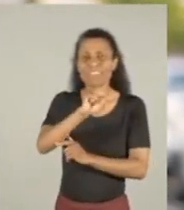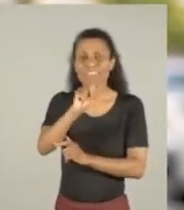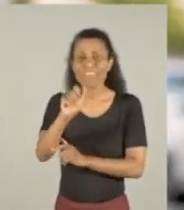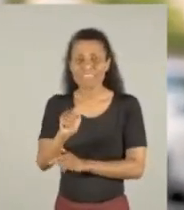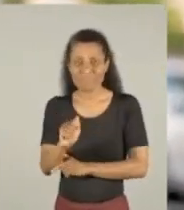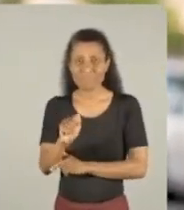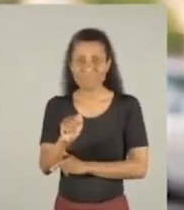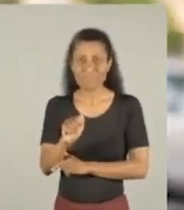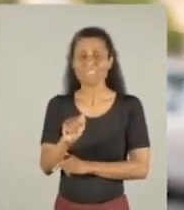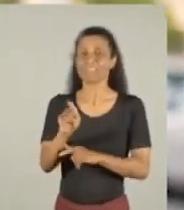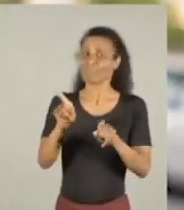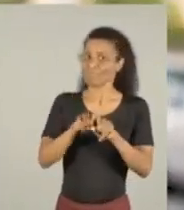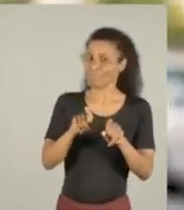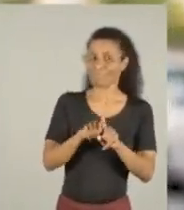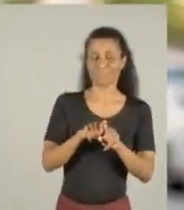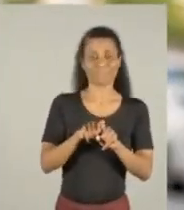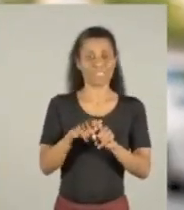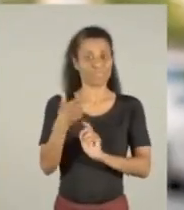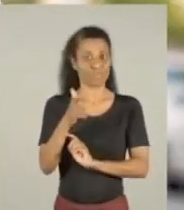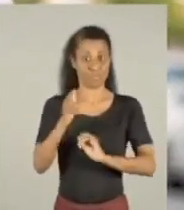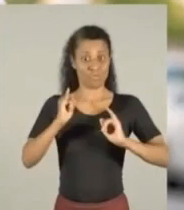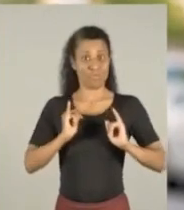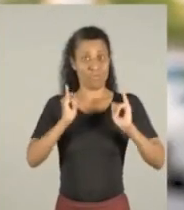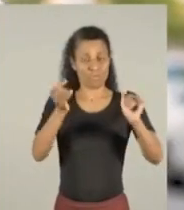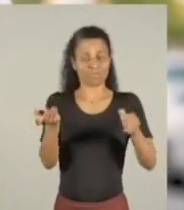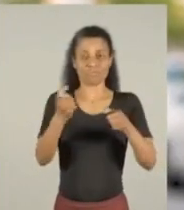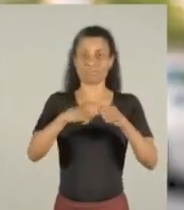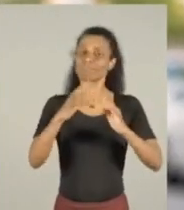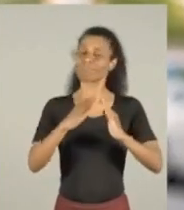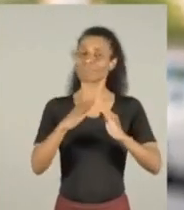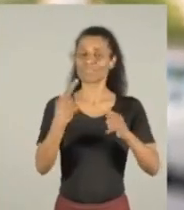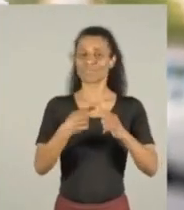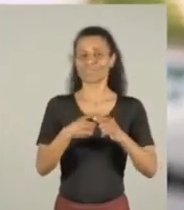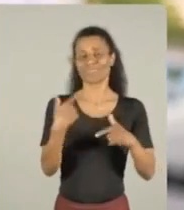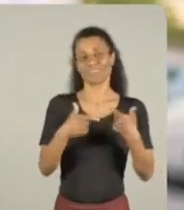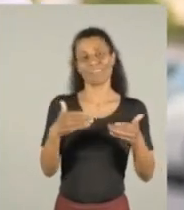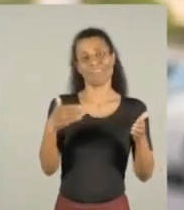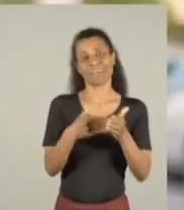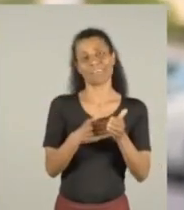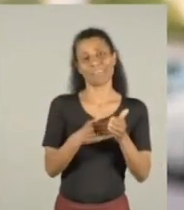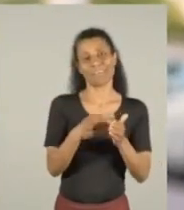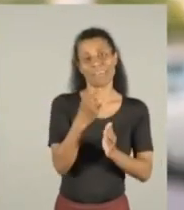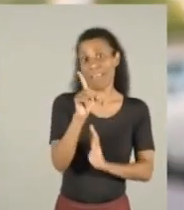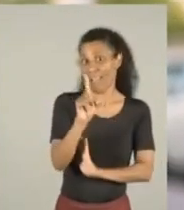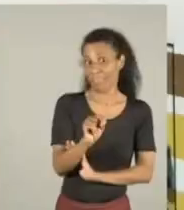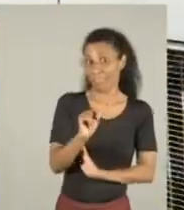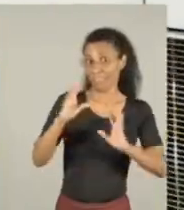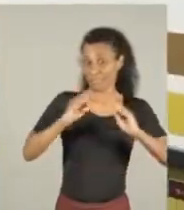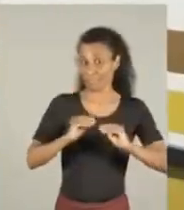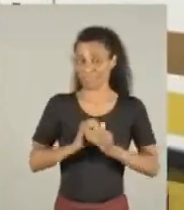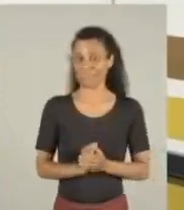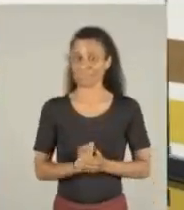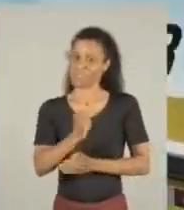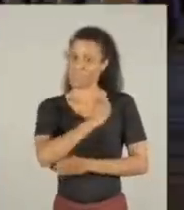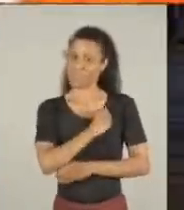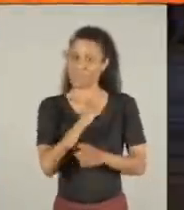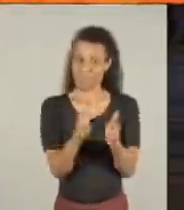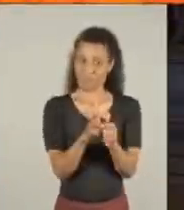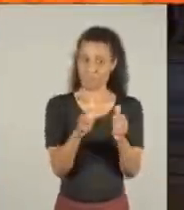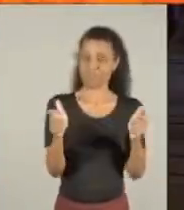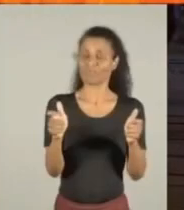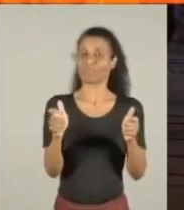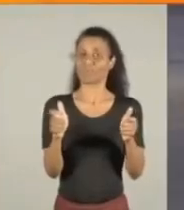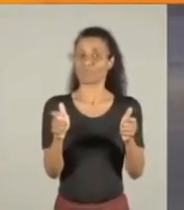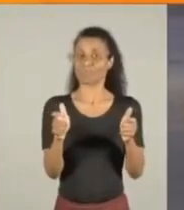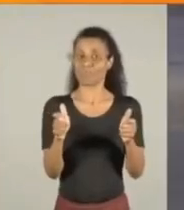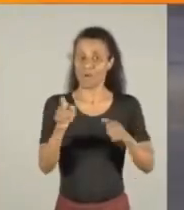do bairro Maitá, que não tem ônibus para voltar para casa, porque trabalha até as 10 da noite. Melo vai estender